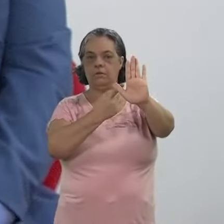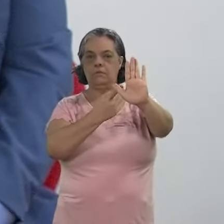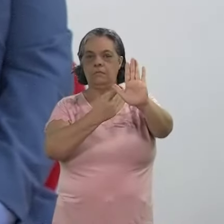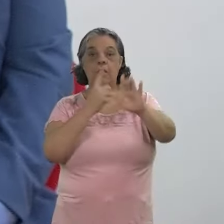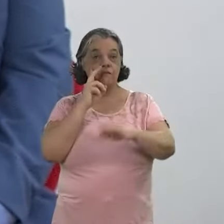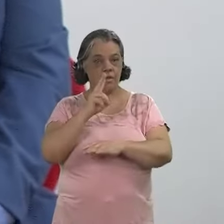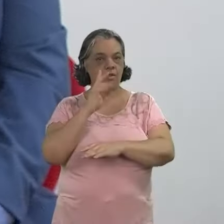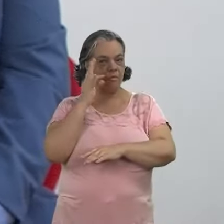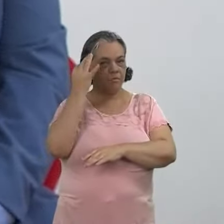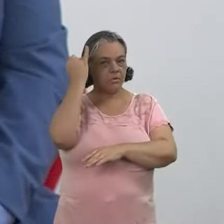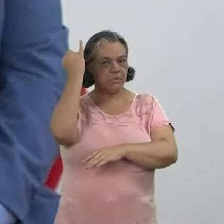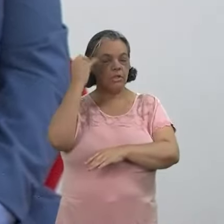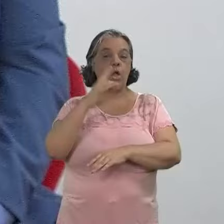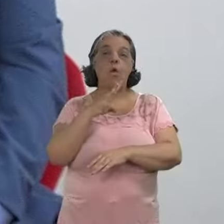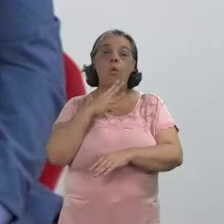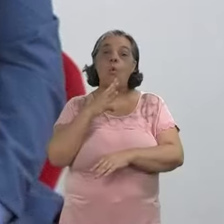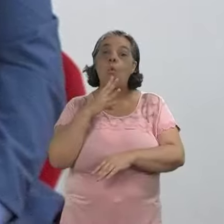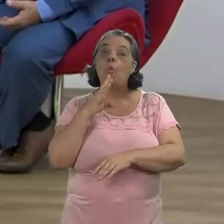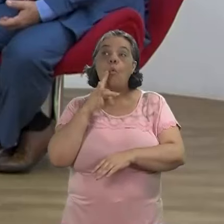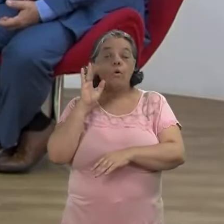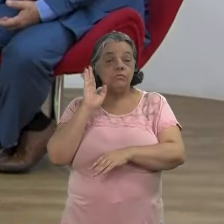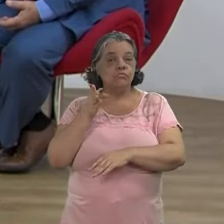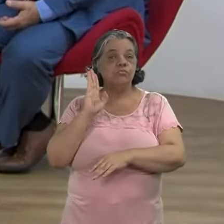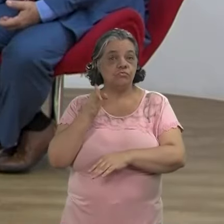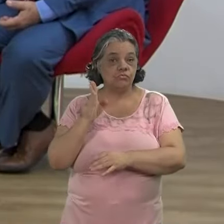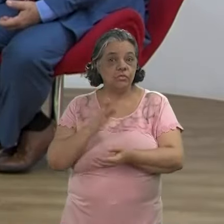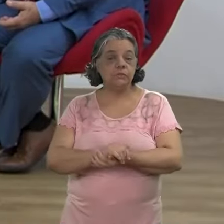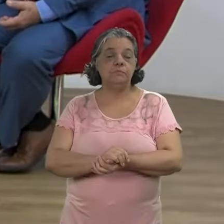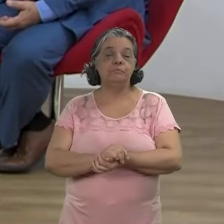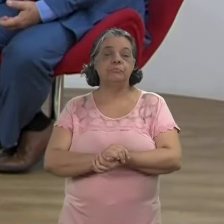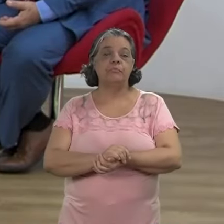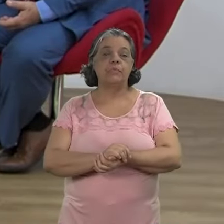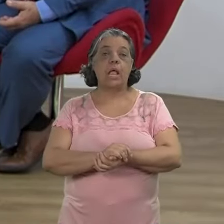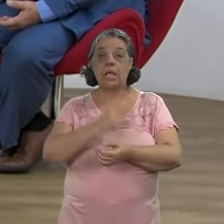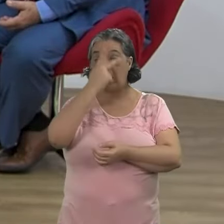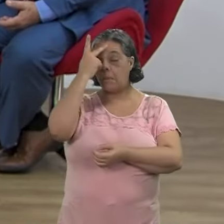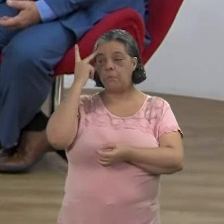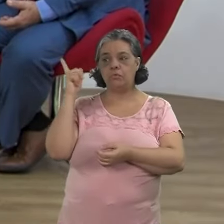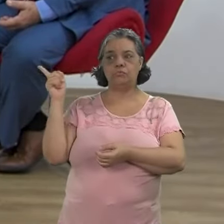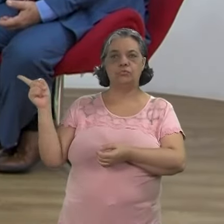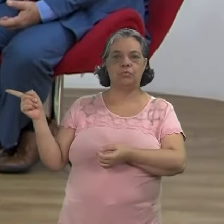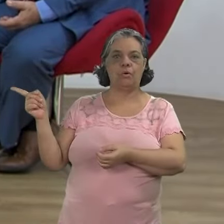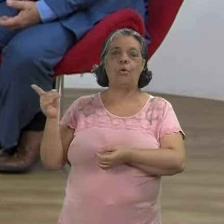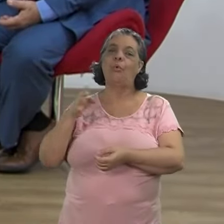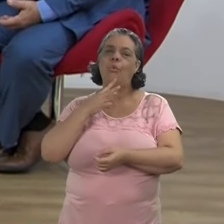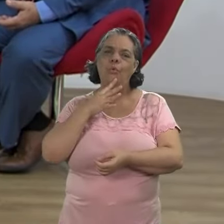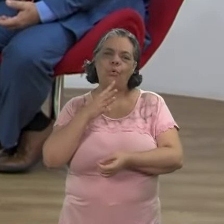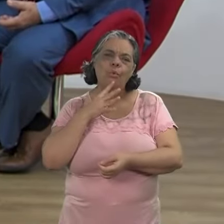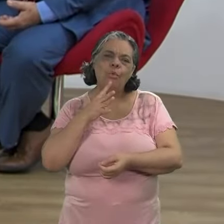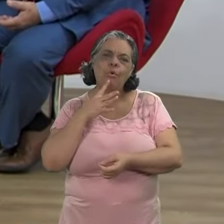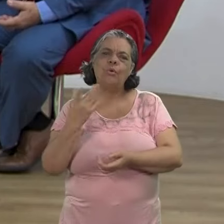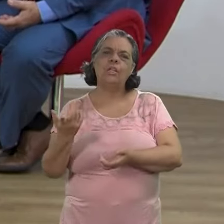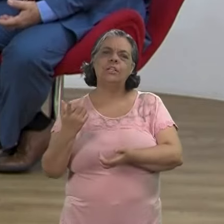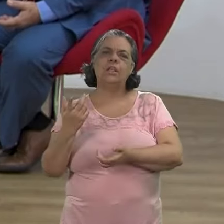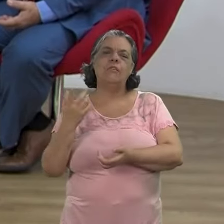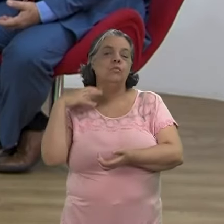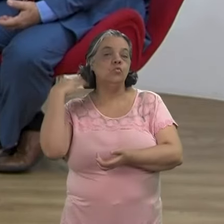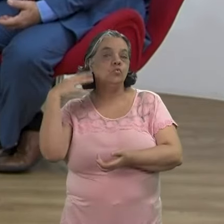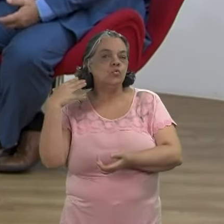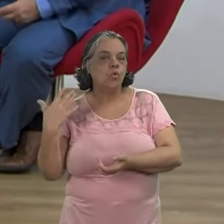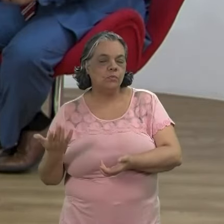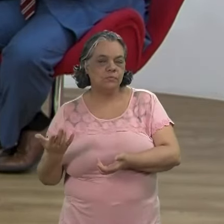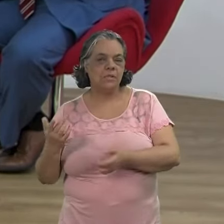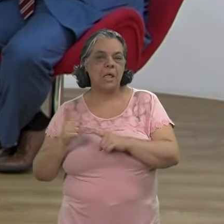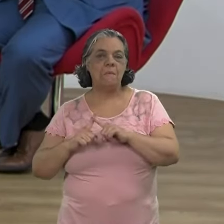via... Veja que coisa interessante, eu conhecia aquela pessoa que estava, digamos, no carro de